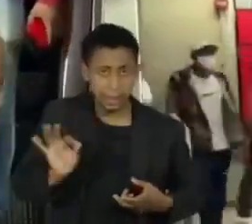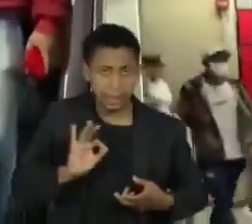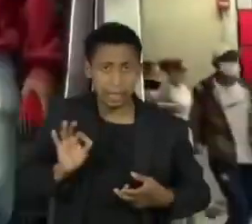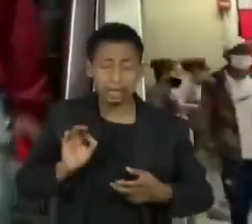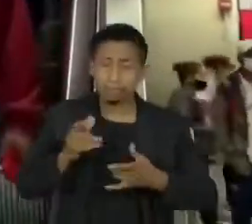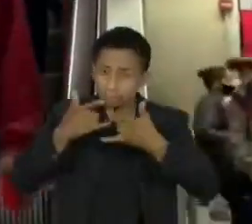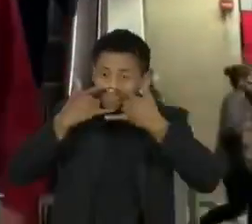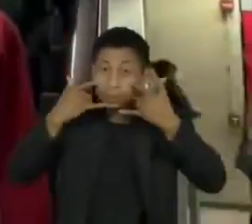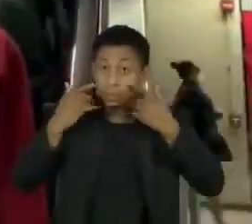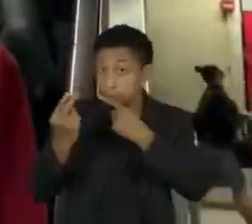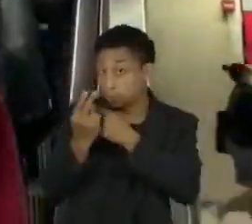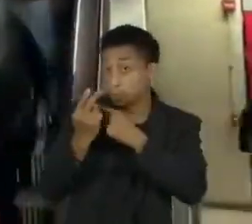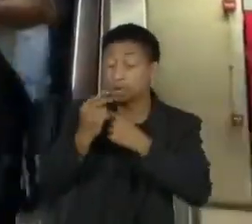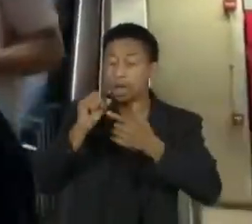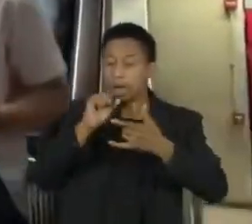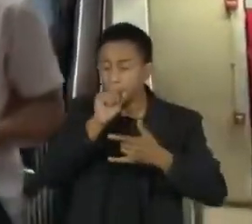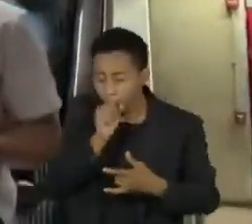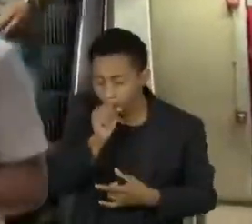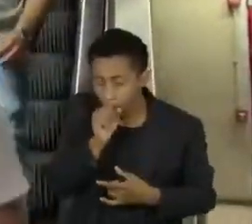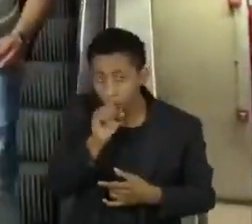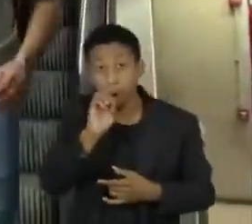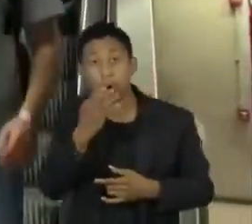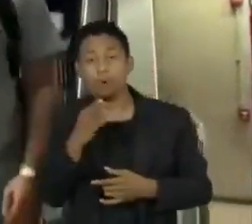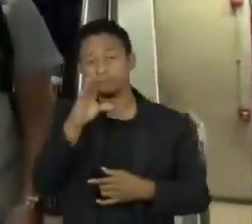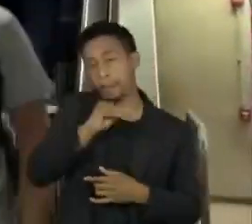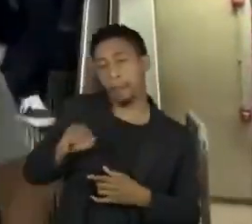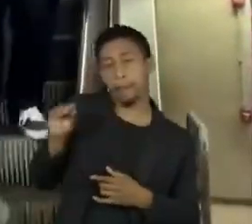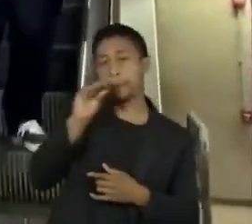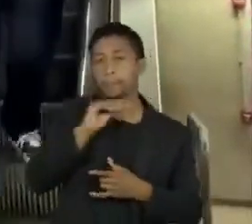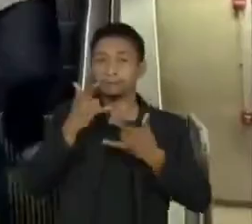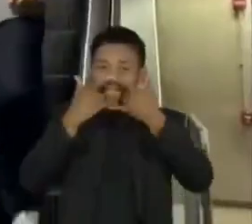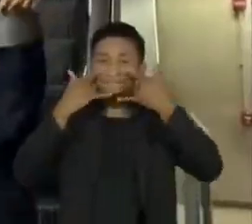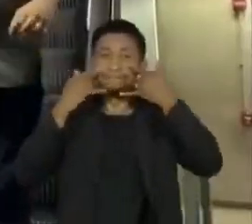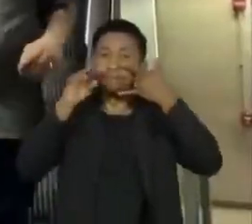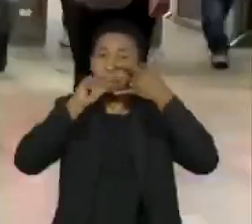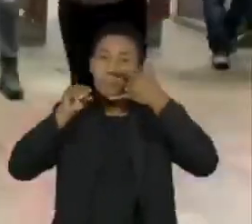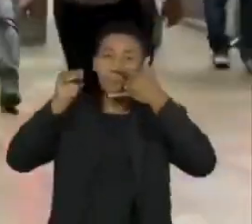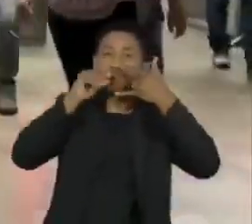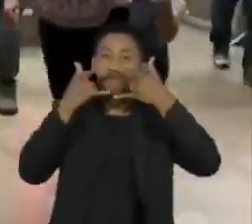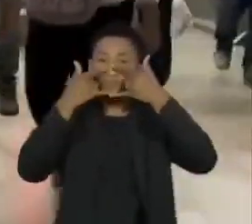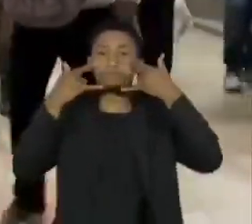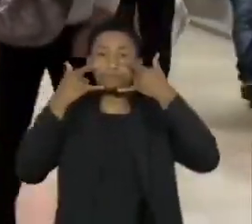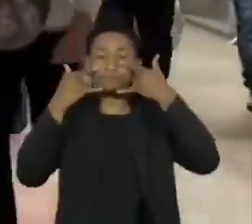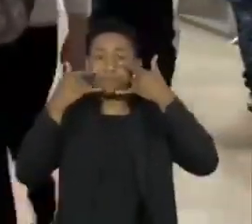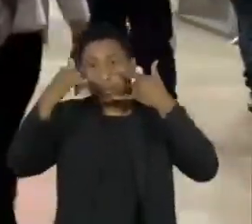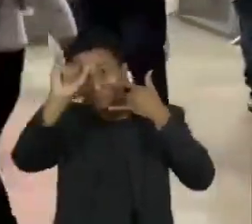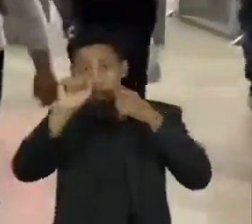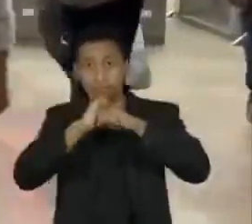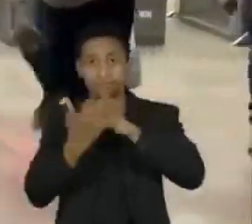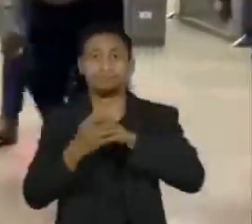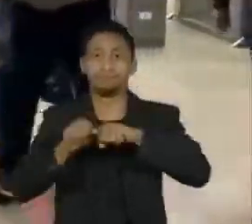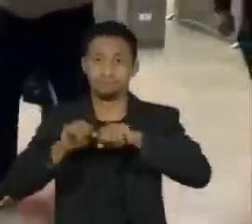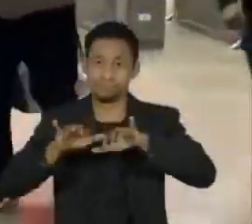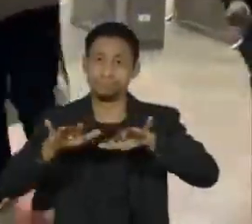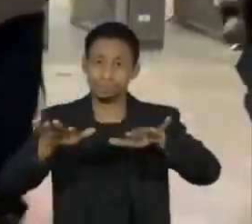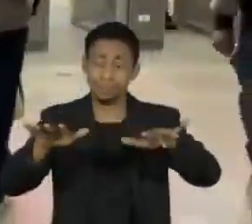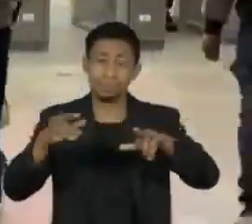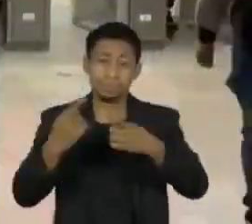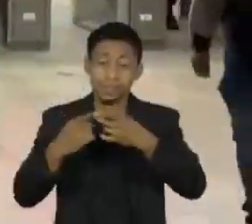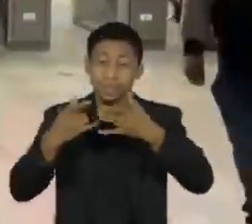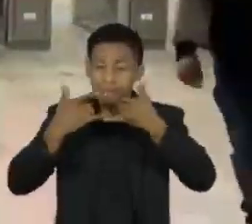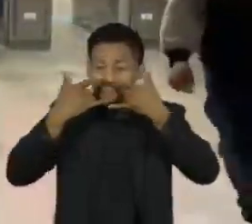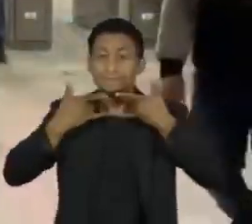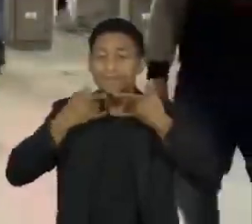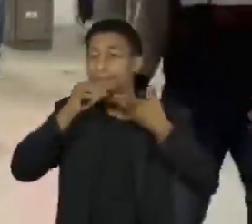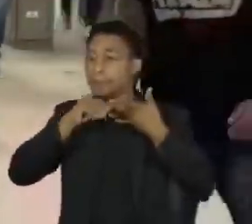na emissão, na hora que ela tosse ou fala, ela diminui o número de partículas que ficam livres e prontas para transmitir,